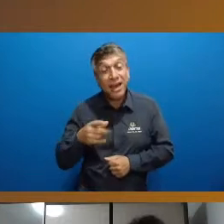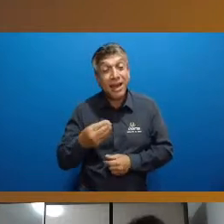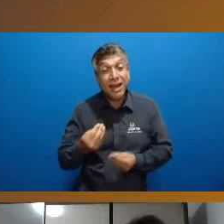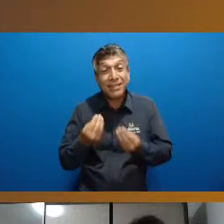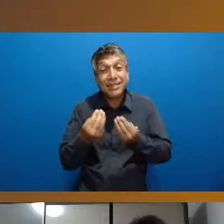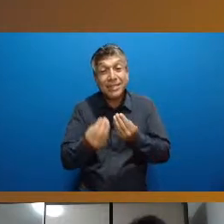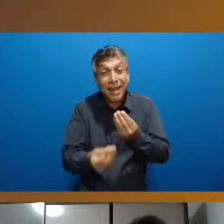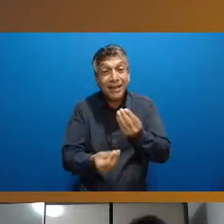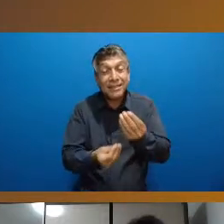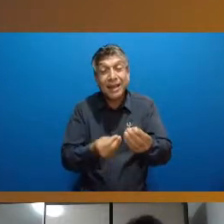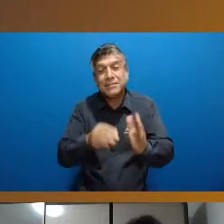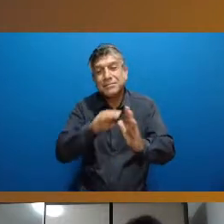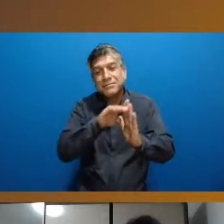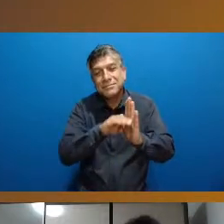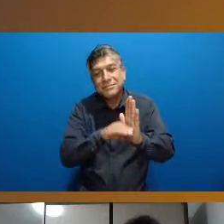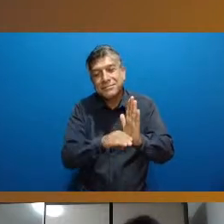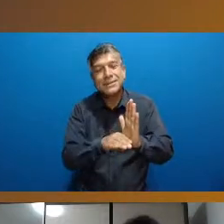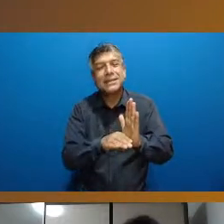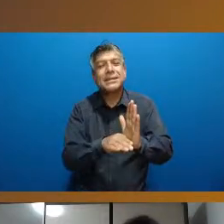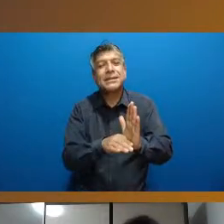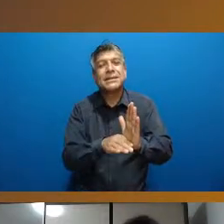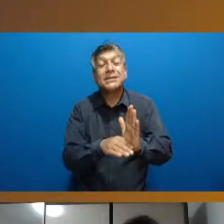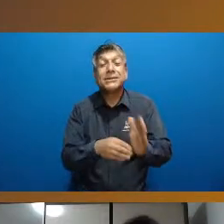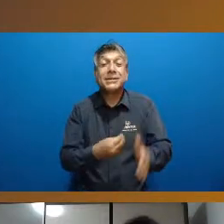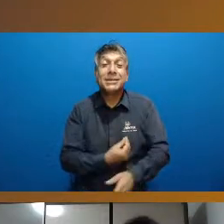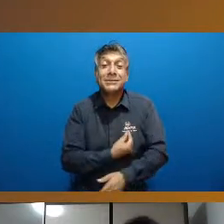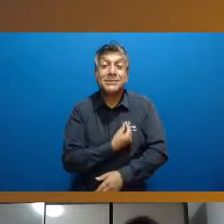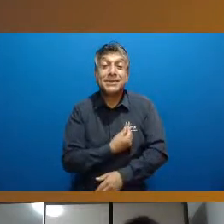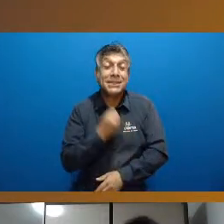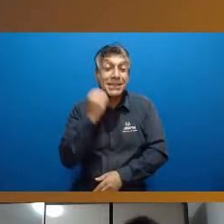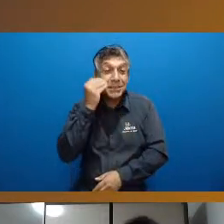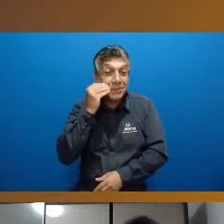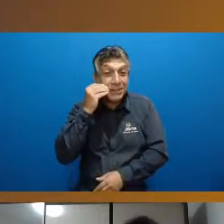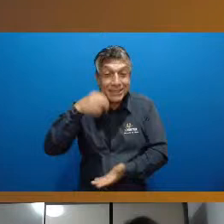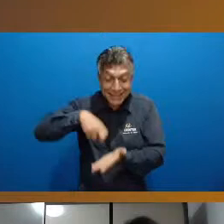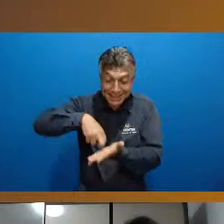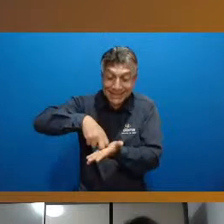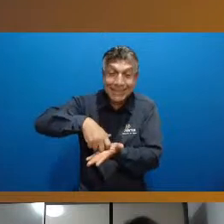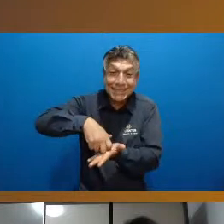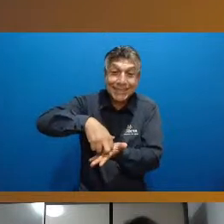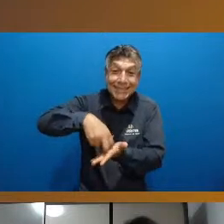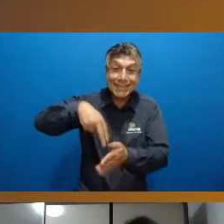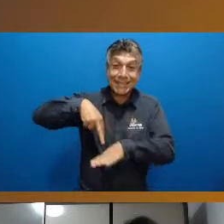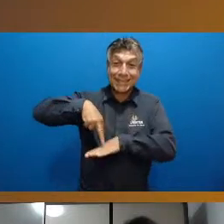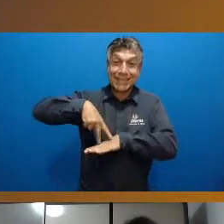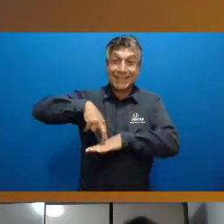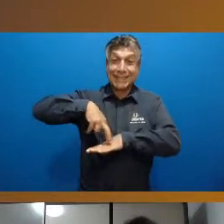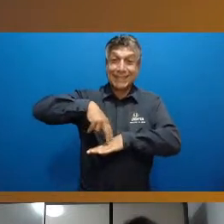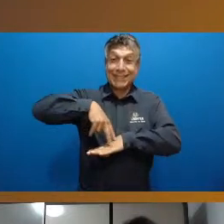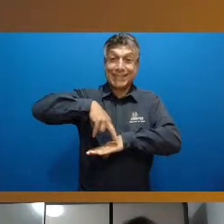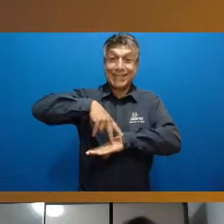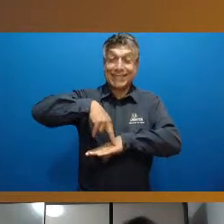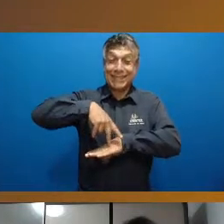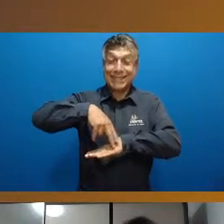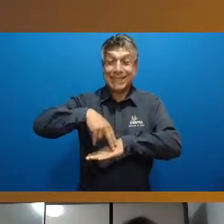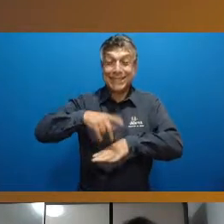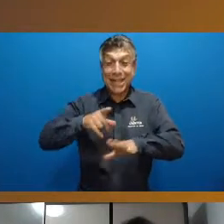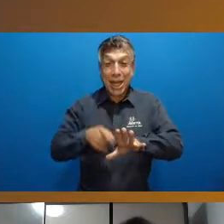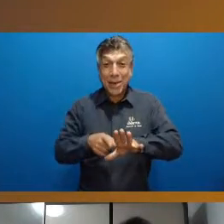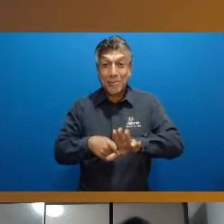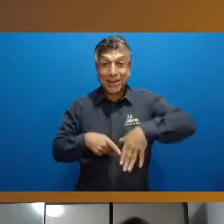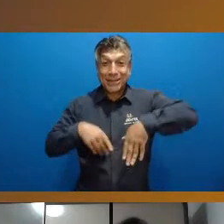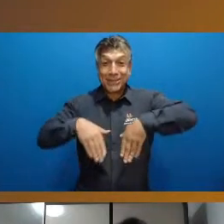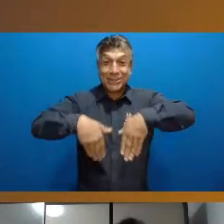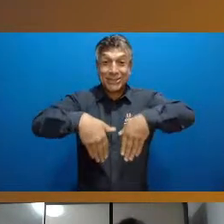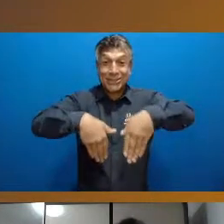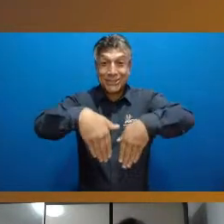as mais diversas possíveis engatinhar andar com na pontinha do pé andar abaixadinho